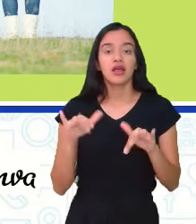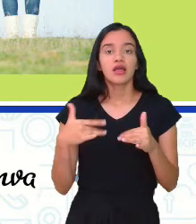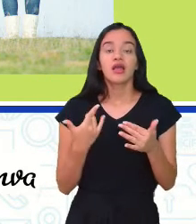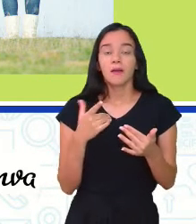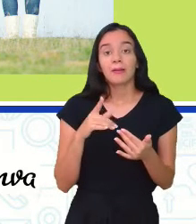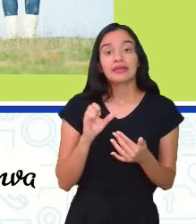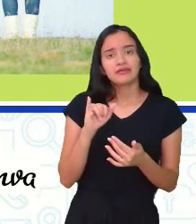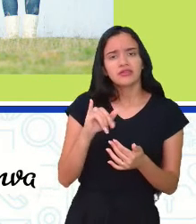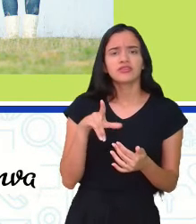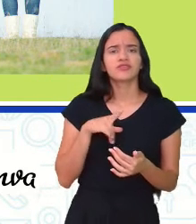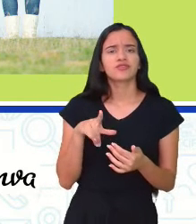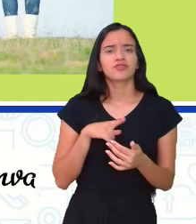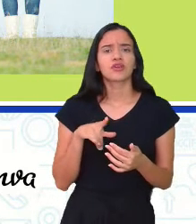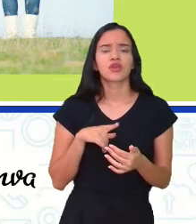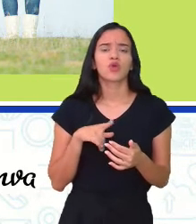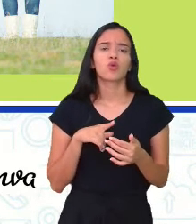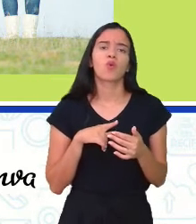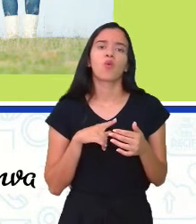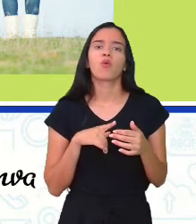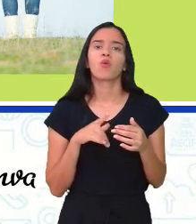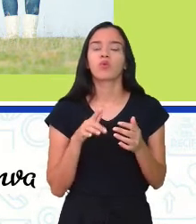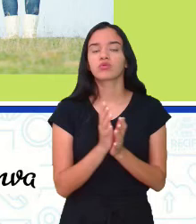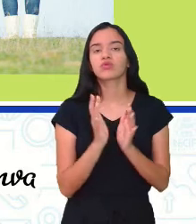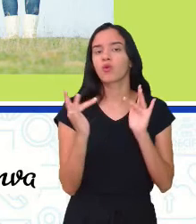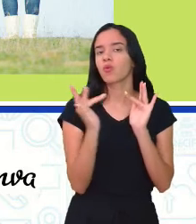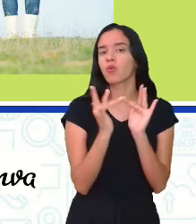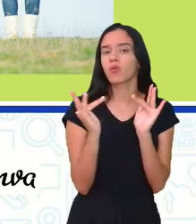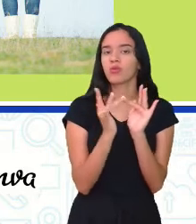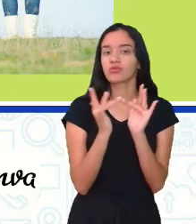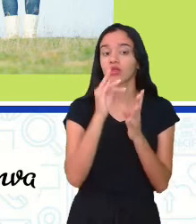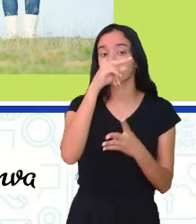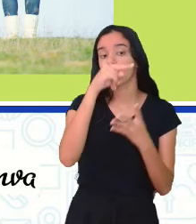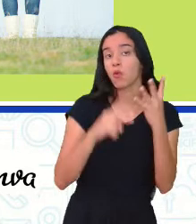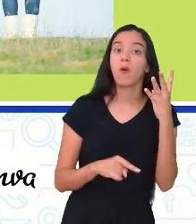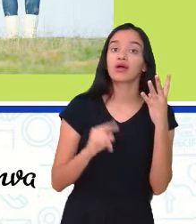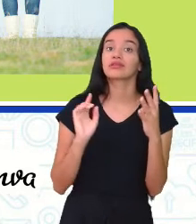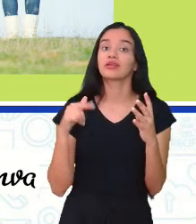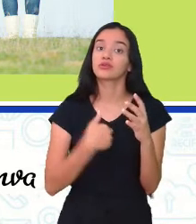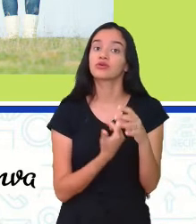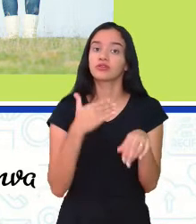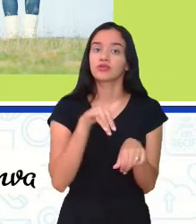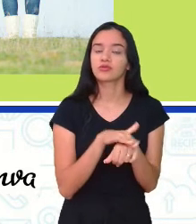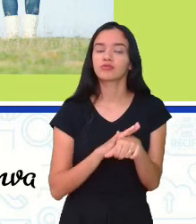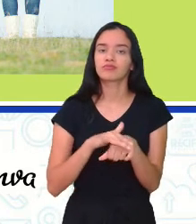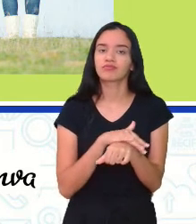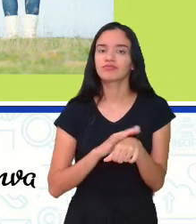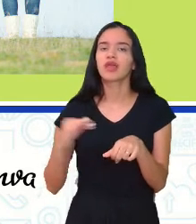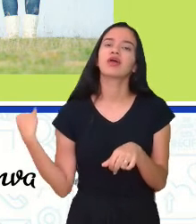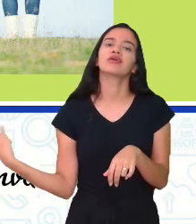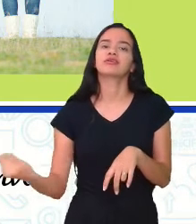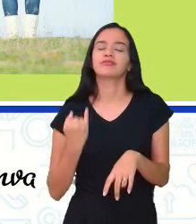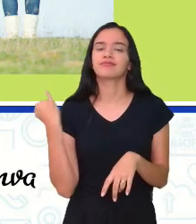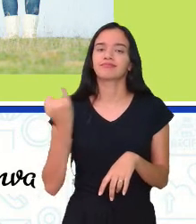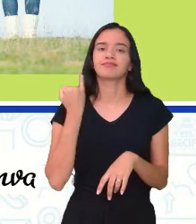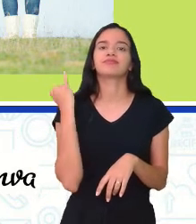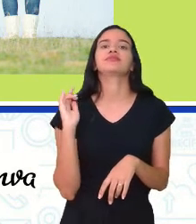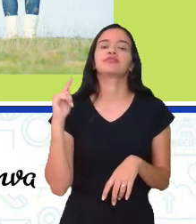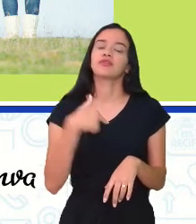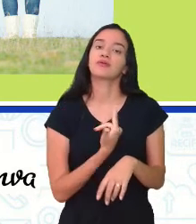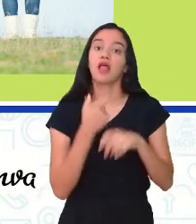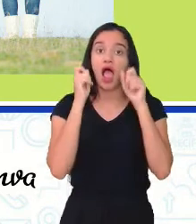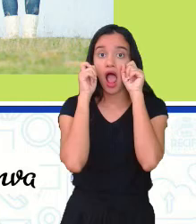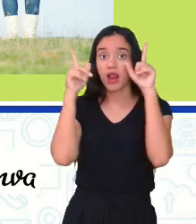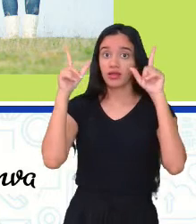Então, se a gente tiver contato com essas quatro e se a gente, na nossa conversa aqui, já vai ser muito importante para a gente